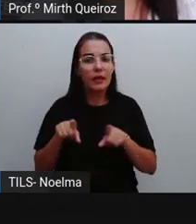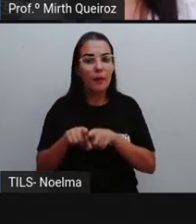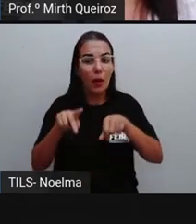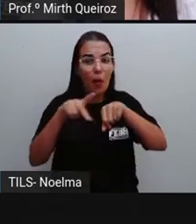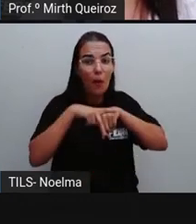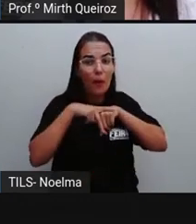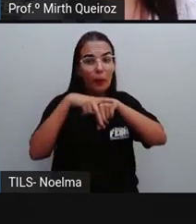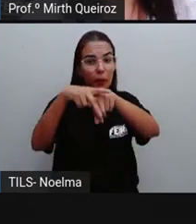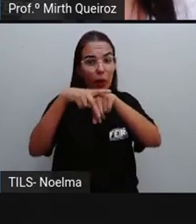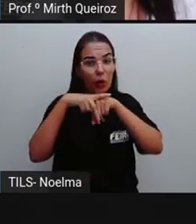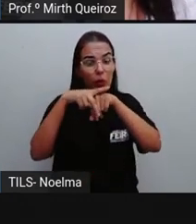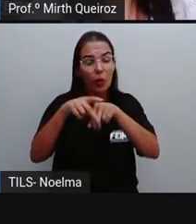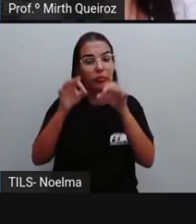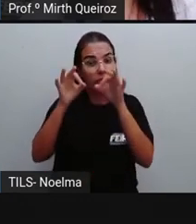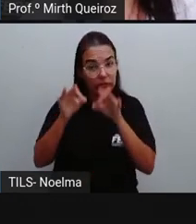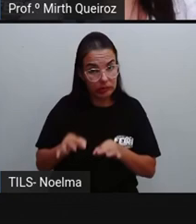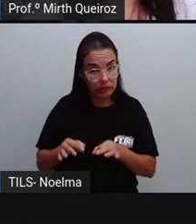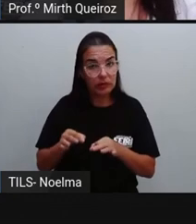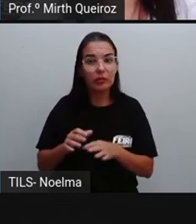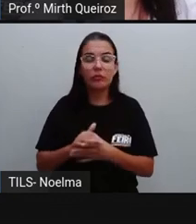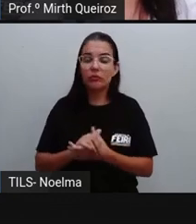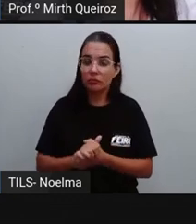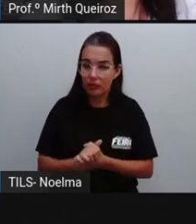ao mesmo tempo cordial